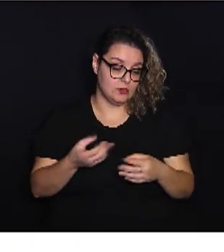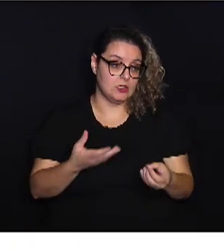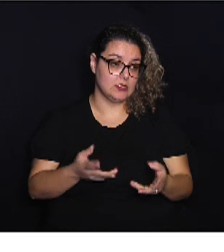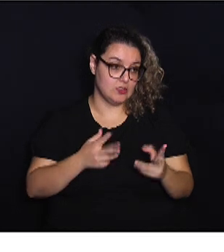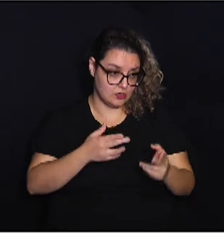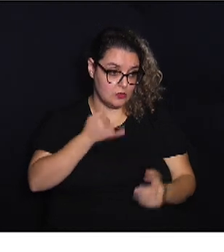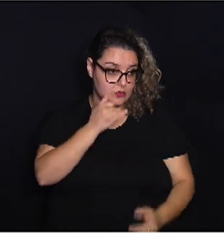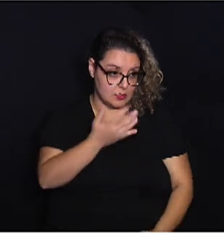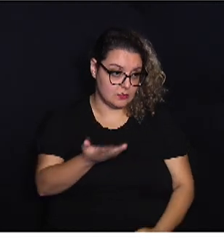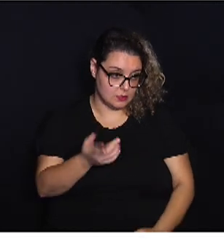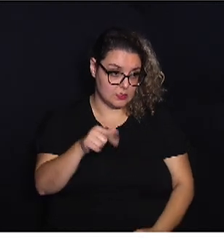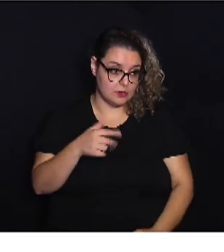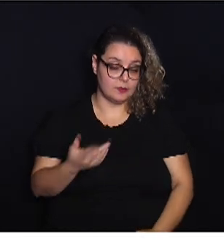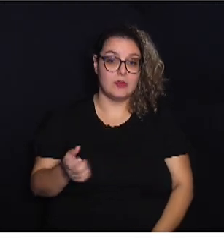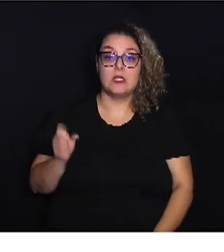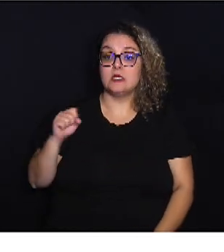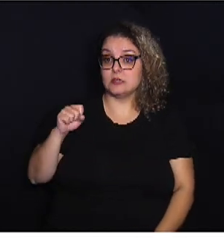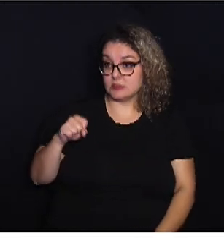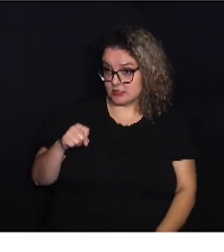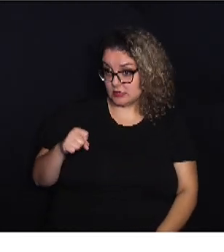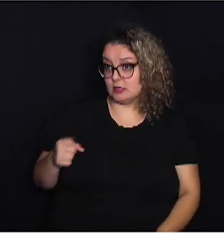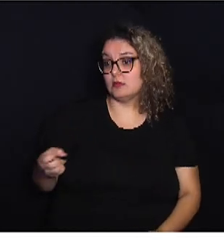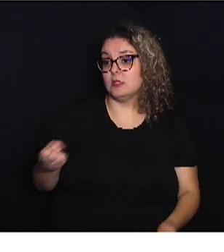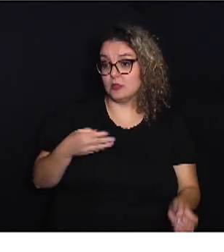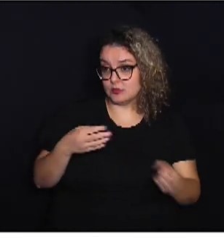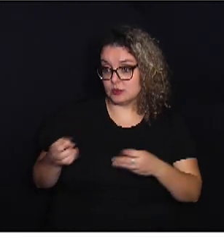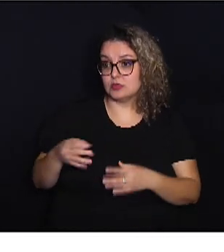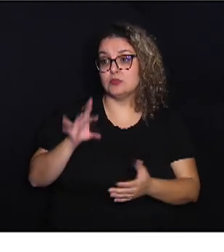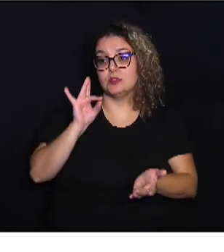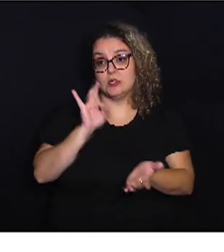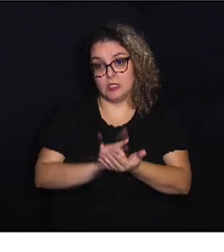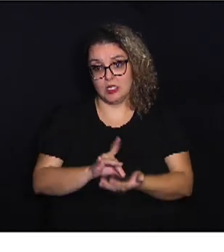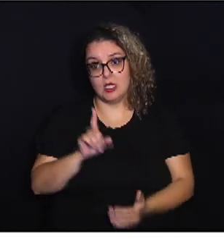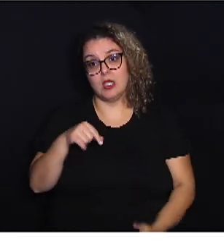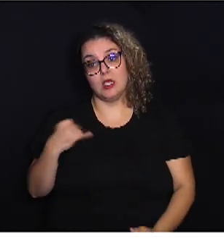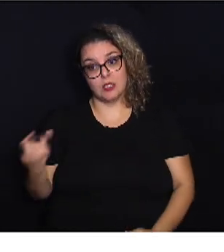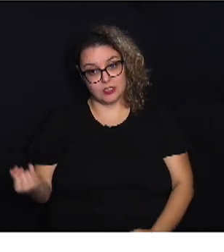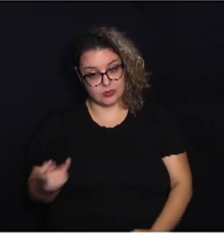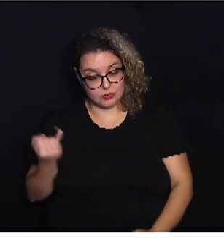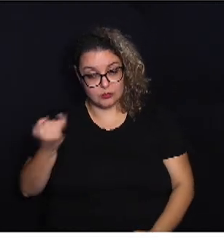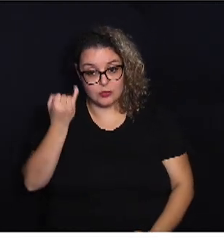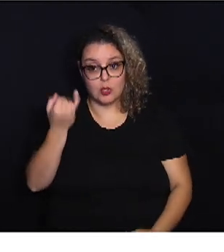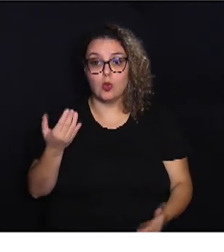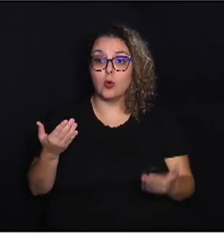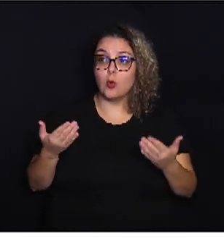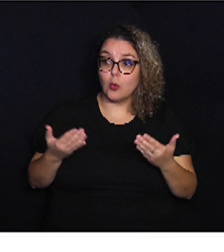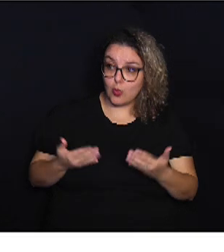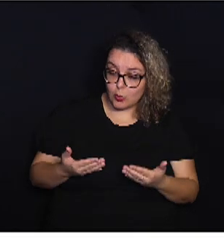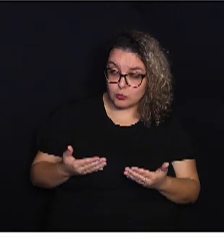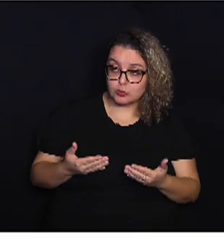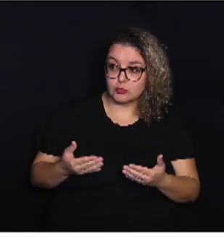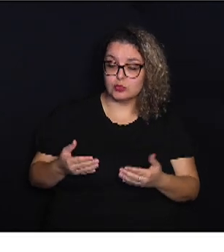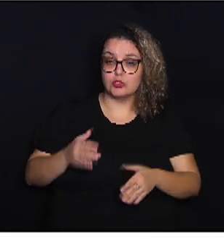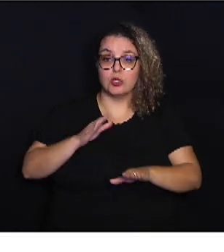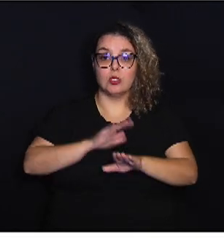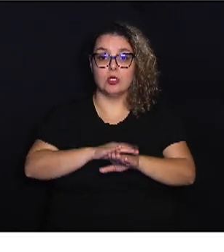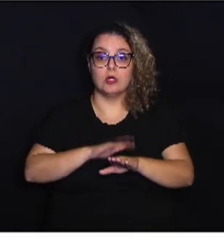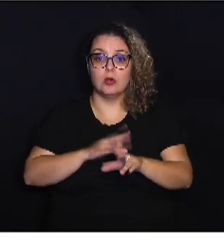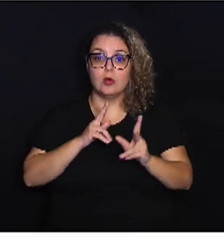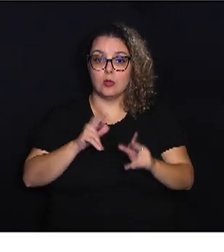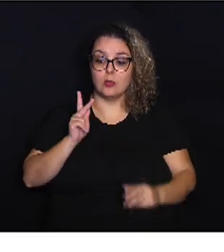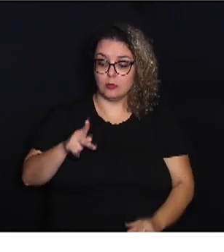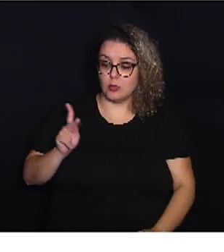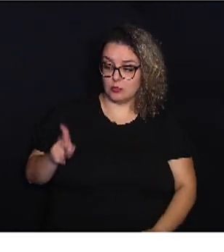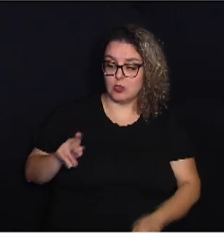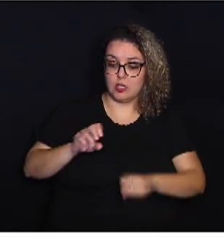você disse, né? É, atualização, isso é muito importante. Hoje, atuando como professora de